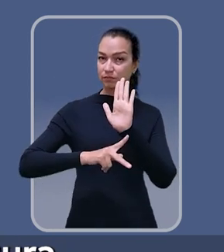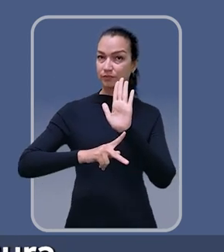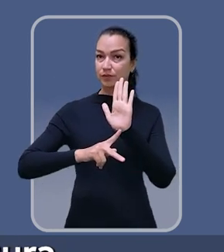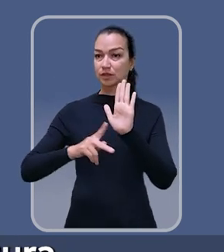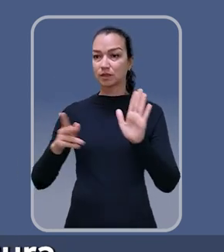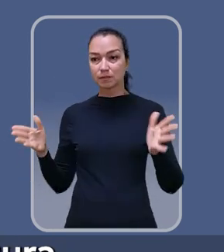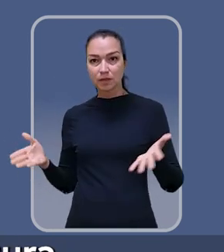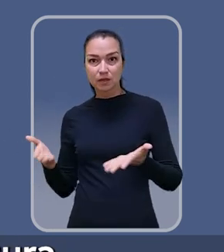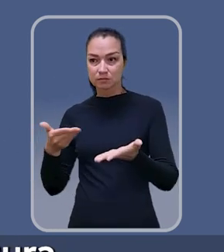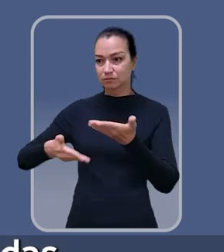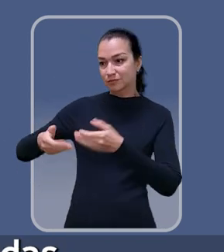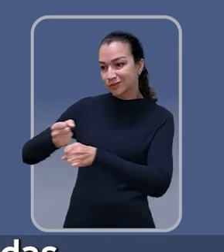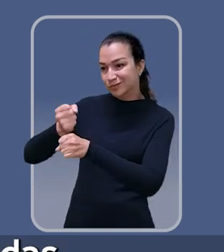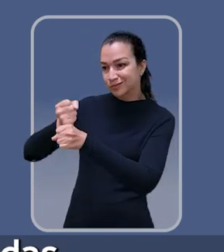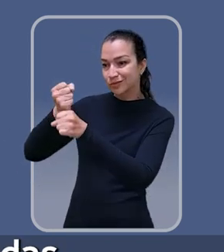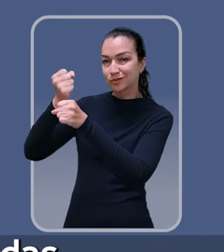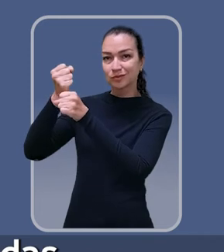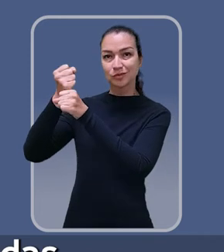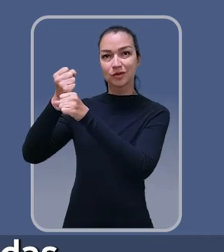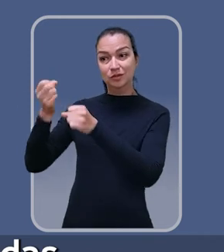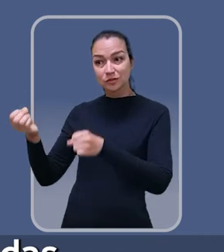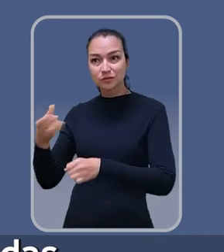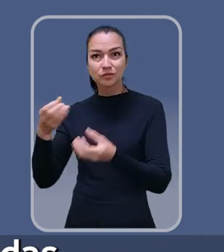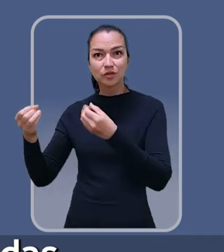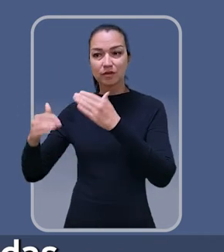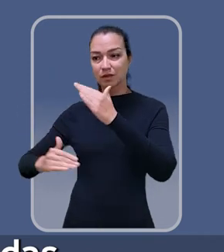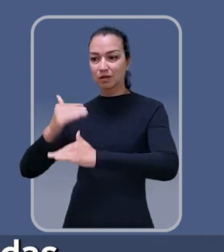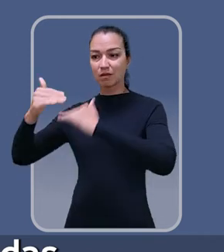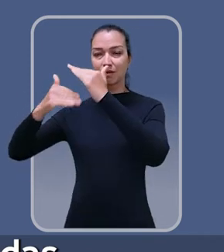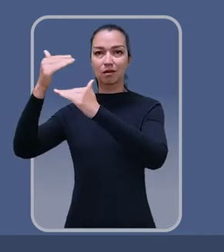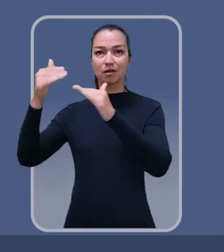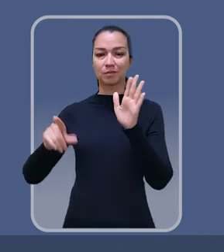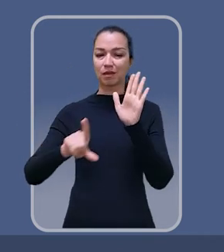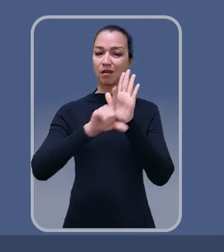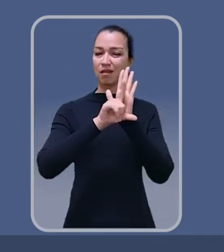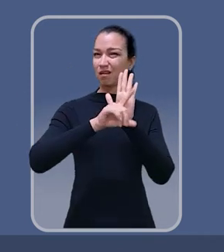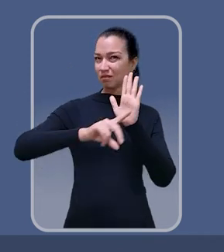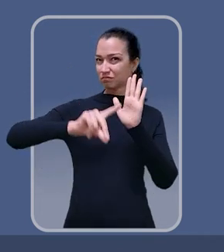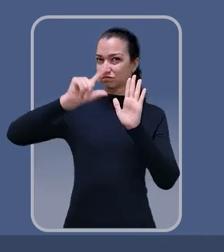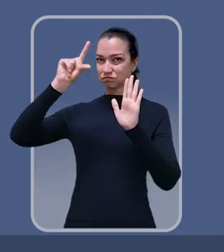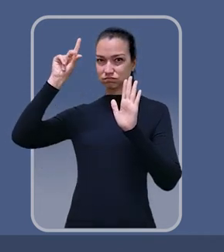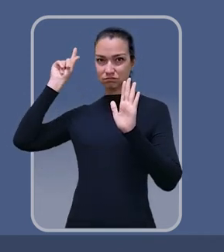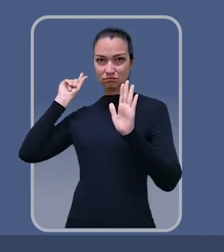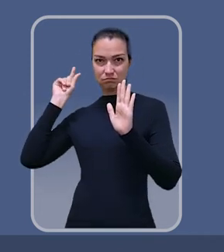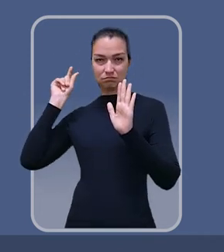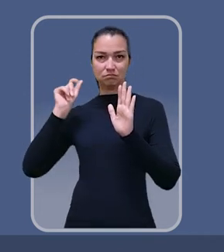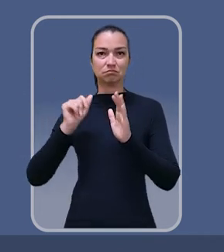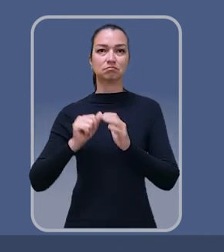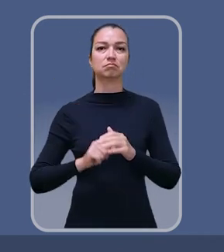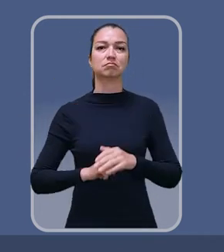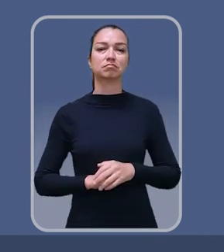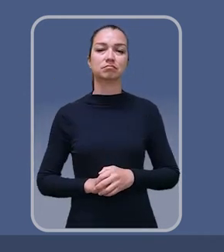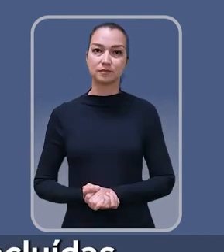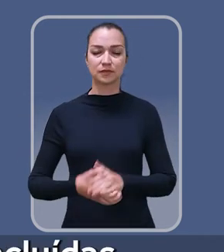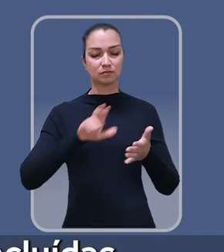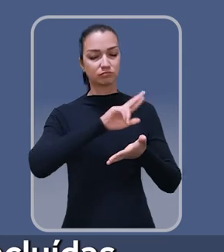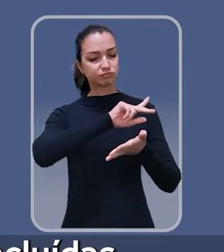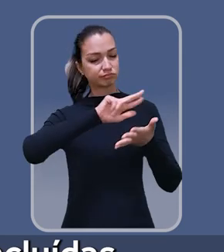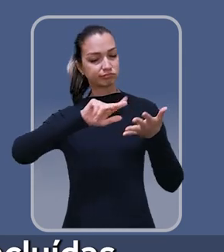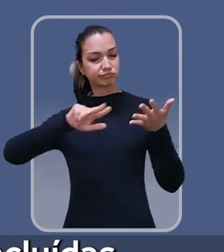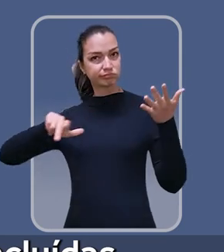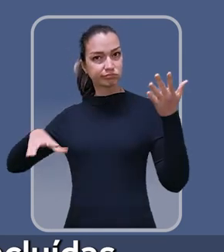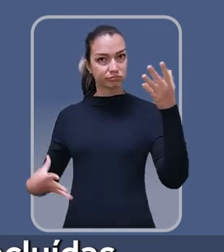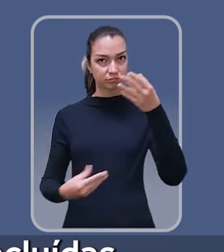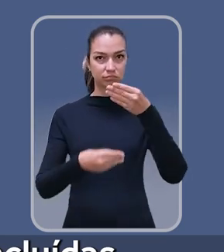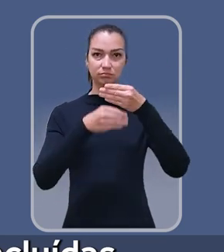boas práticas de arquitetura não sejam inibidas ou desestimuladas por uma legislação que já está ultrapassada. Uma